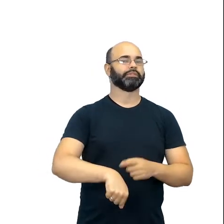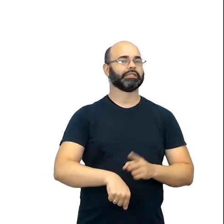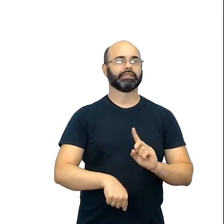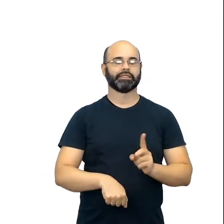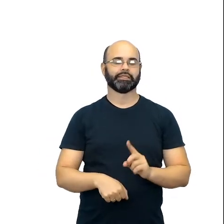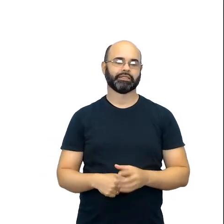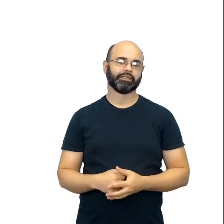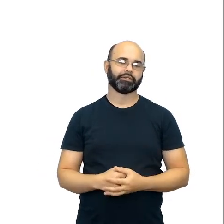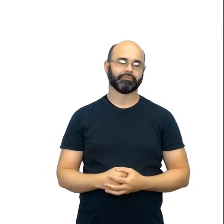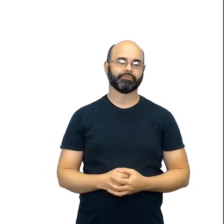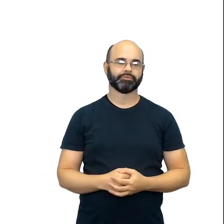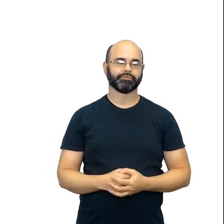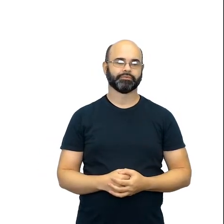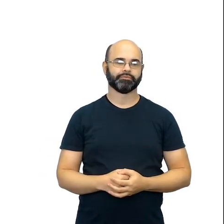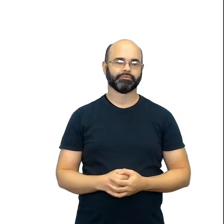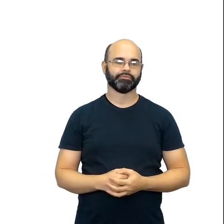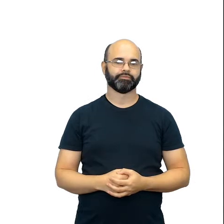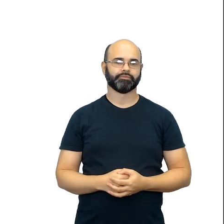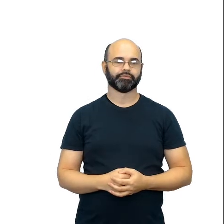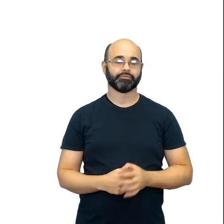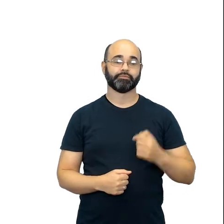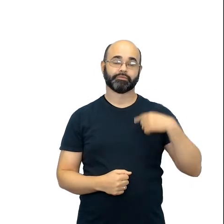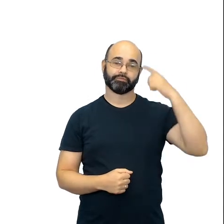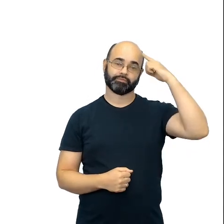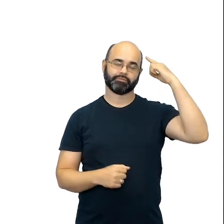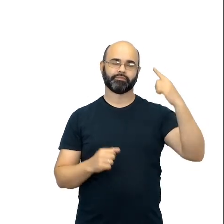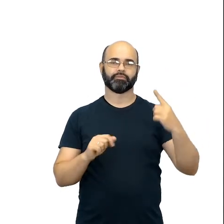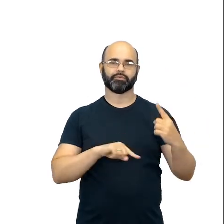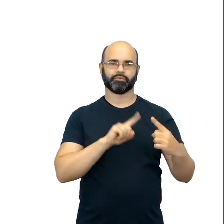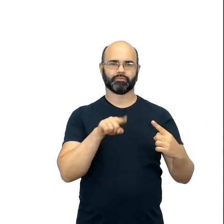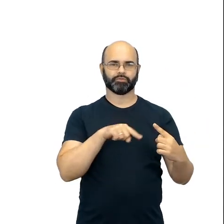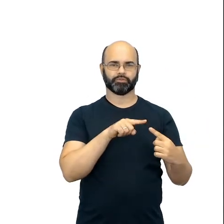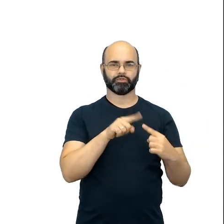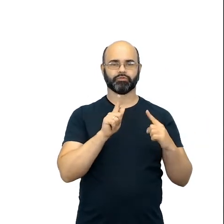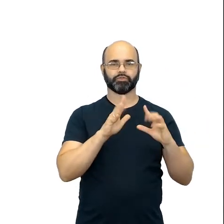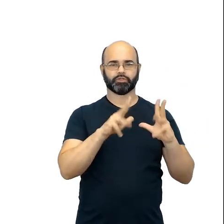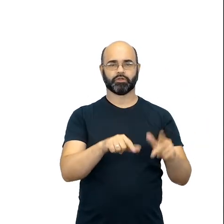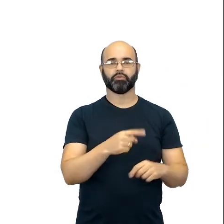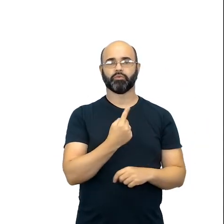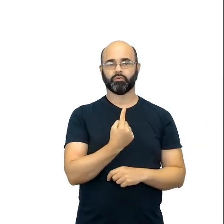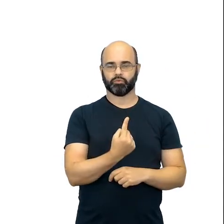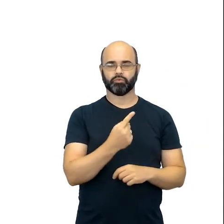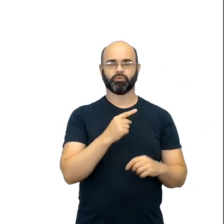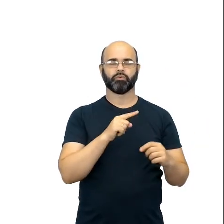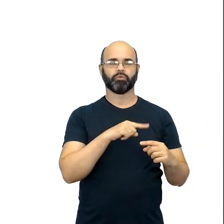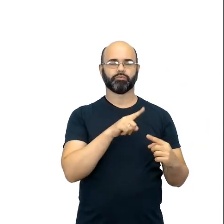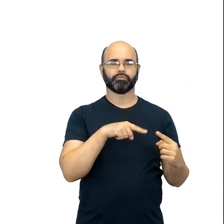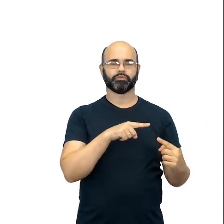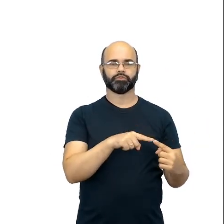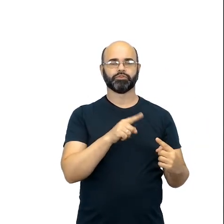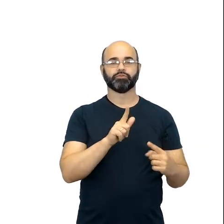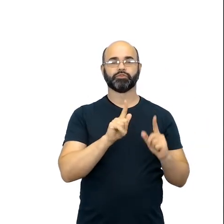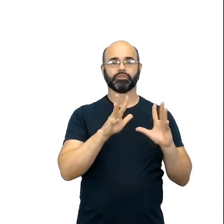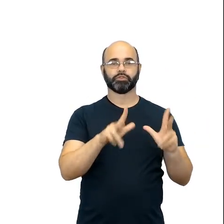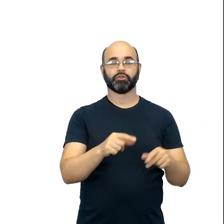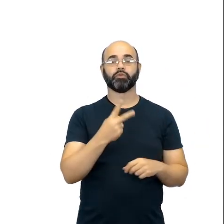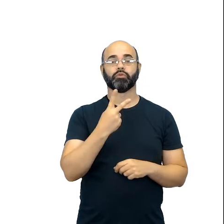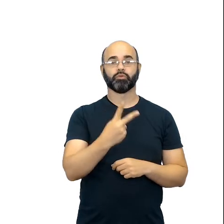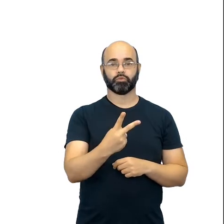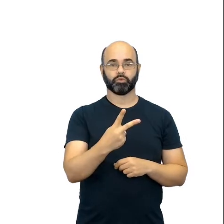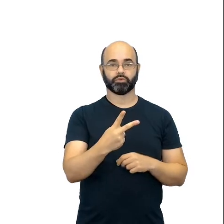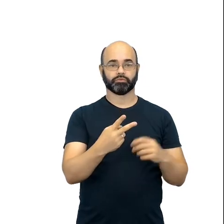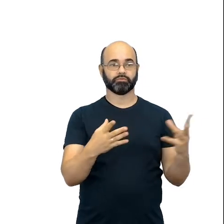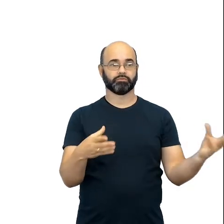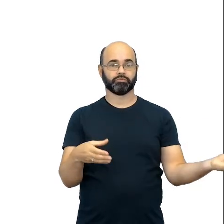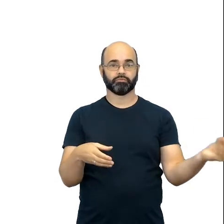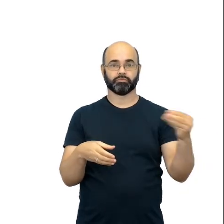Eu resolvi juntar o objetivo geral 1 com o objetivo geral 2 numa mesma atividade. Isso